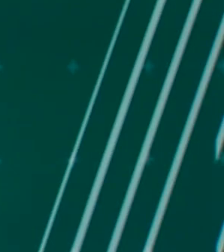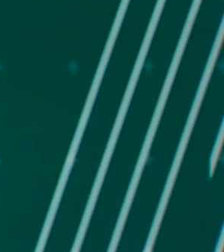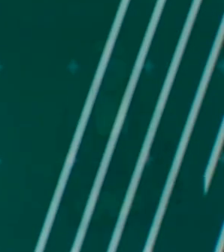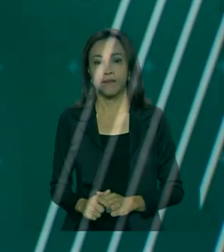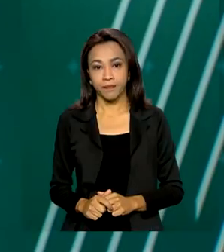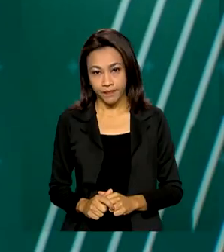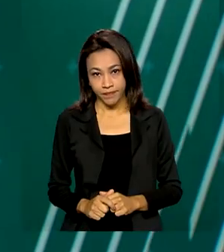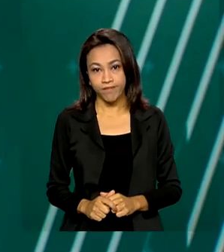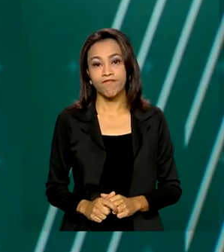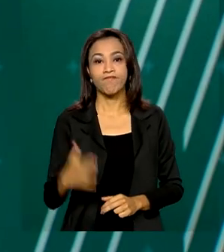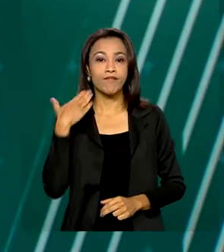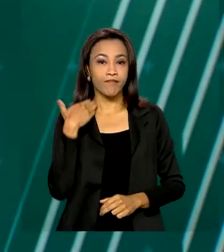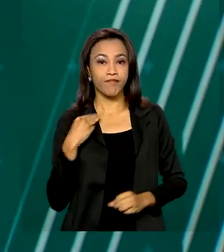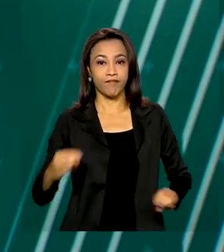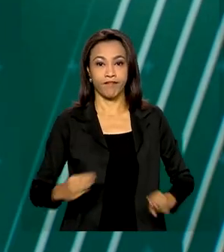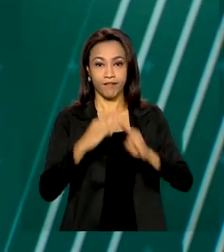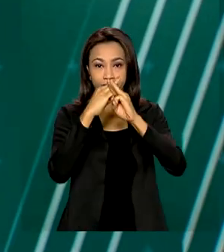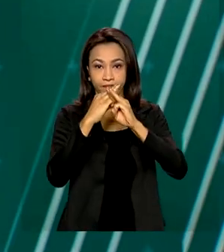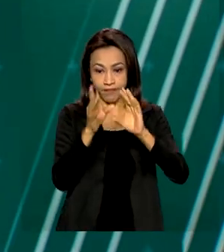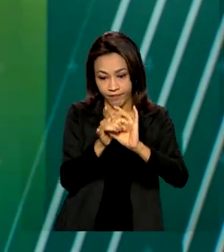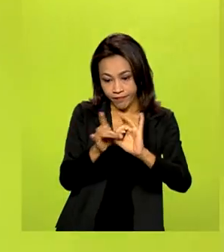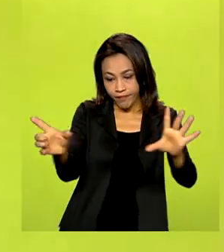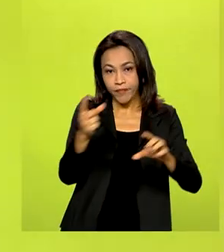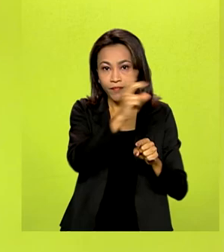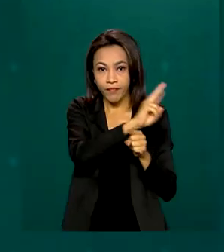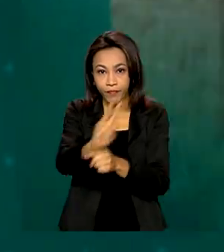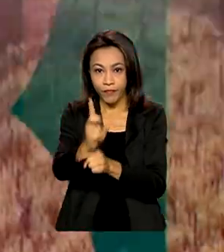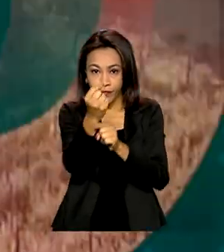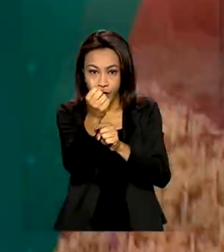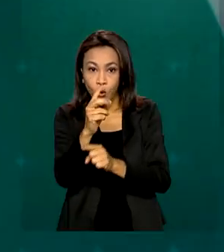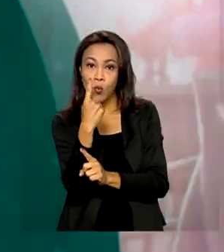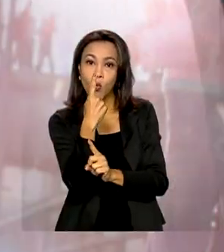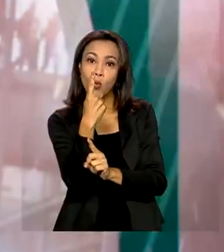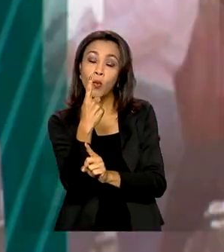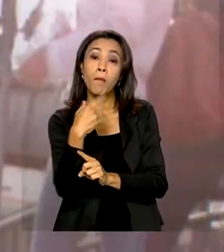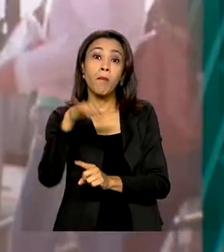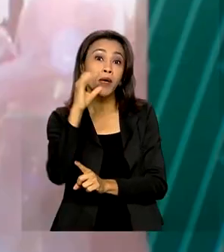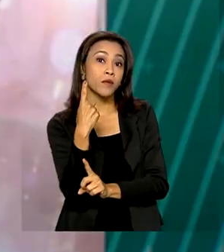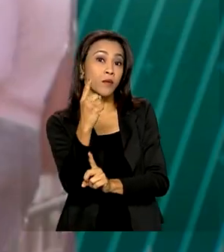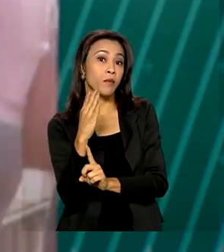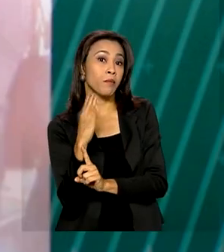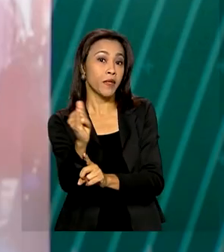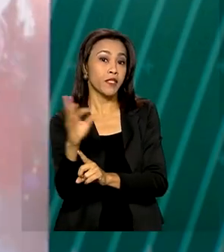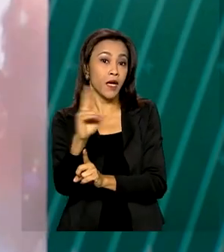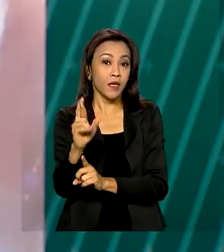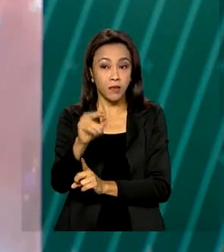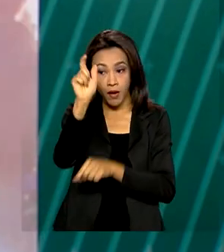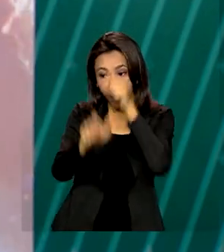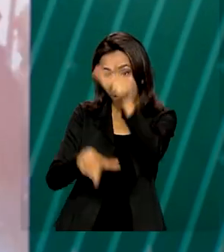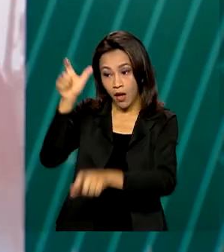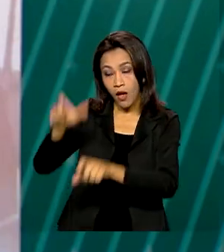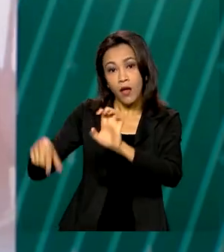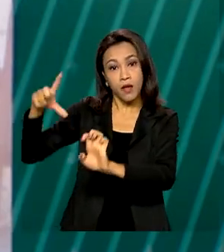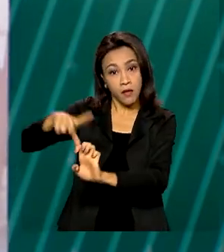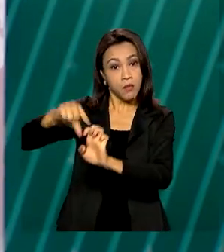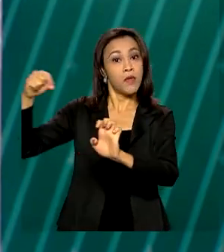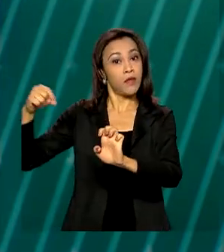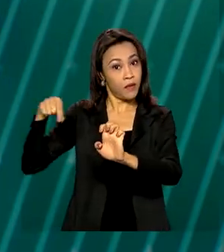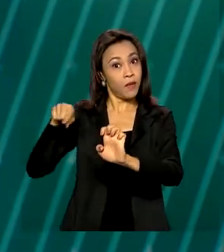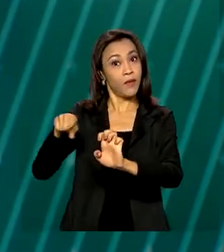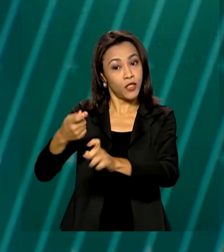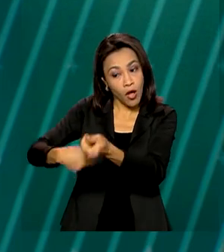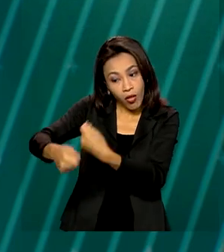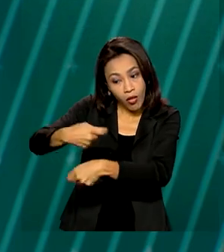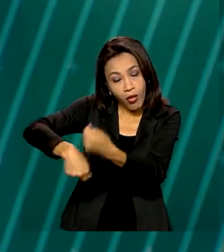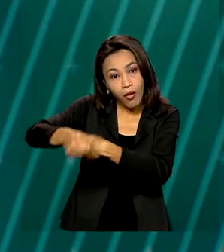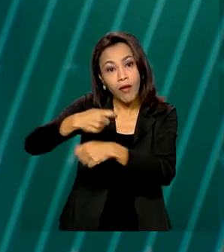A Caixa liberou um crédito de mais de um bilhão de reais para donos de pequenos negócios. Uma novidade é que